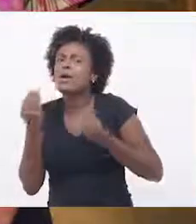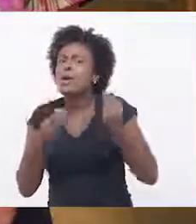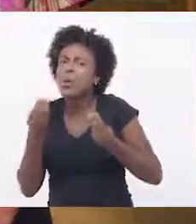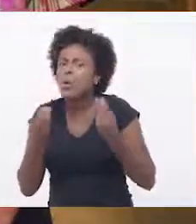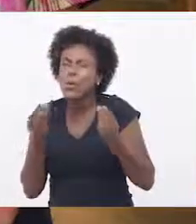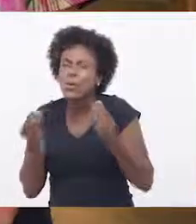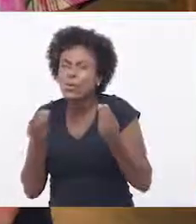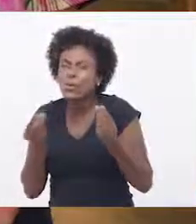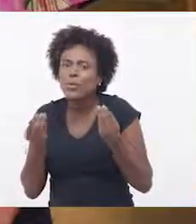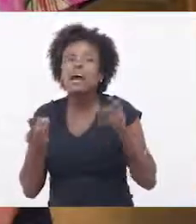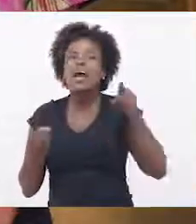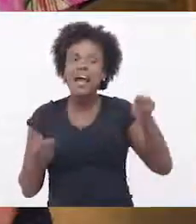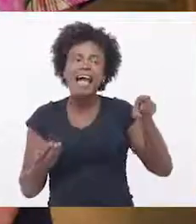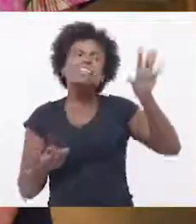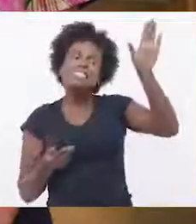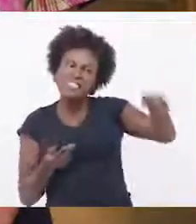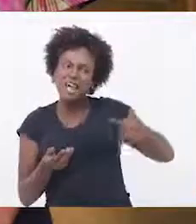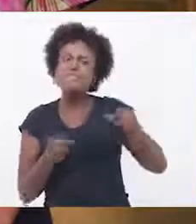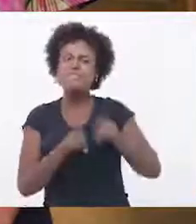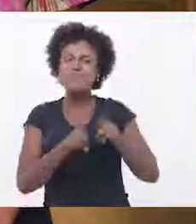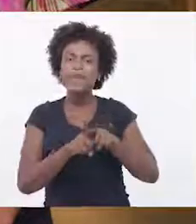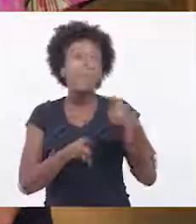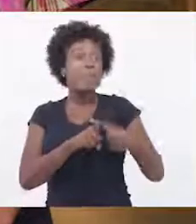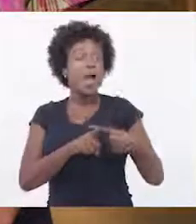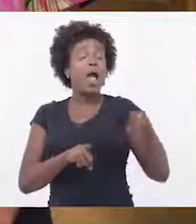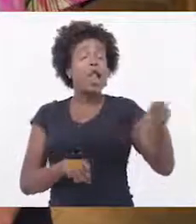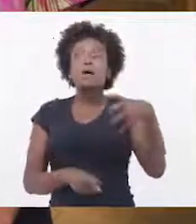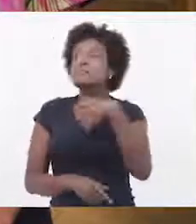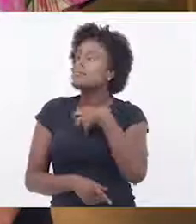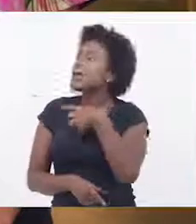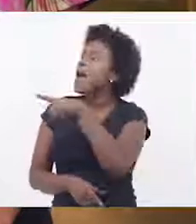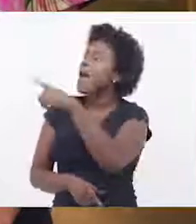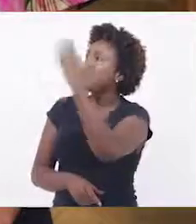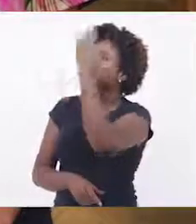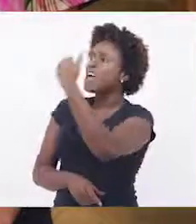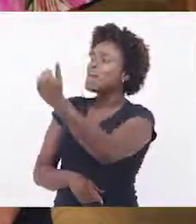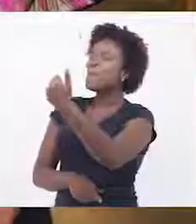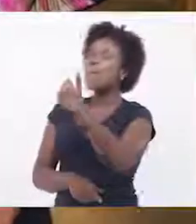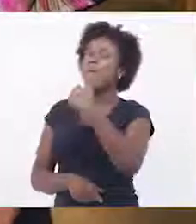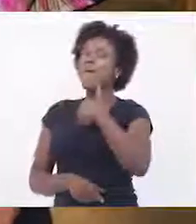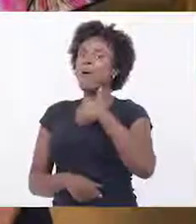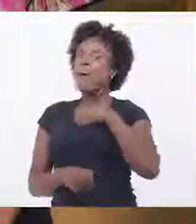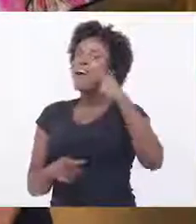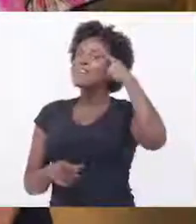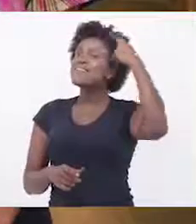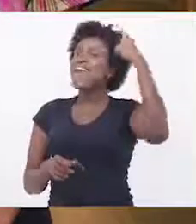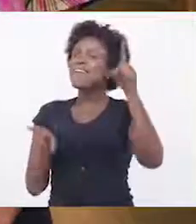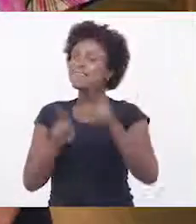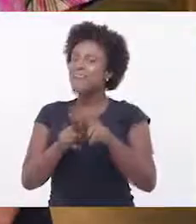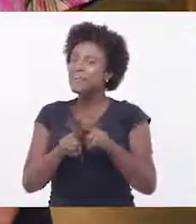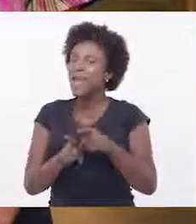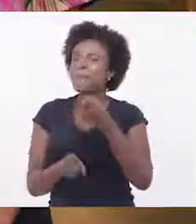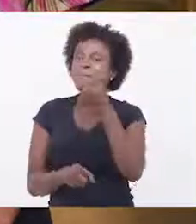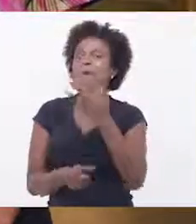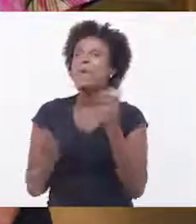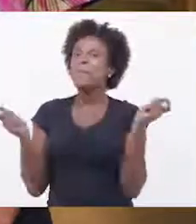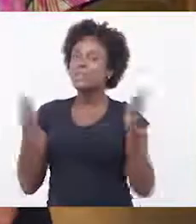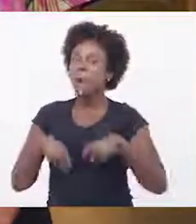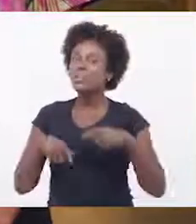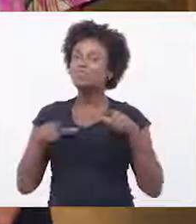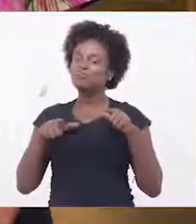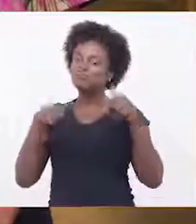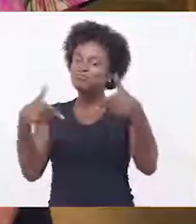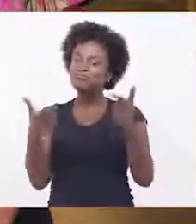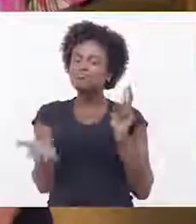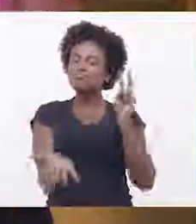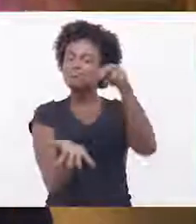campanha que é cocriada com os voluntários, que eles sentem parte do processo, eles vão ser muito mais motivados a continuar, a dar mais ideias e a se